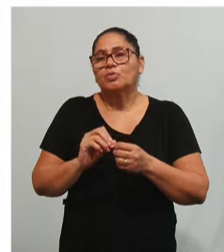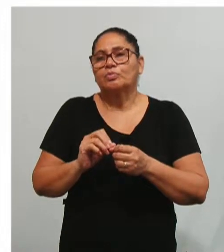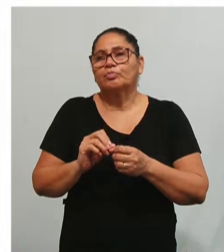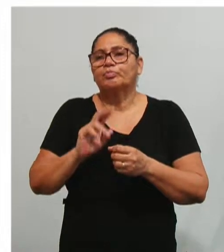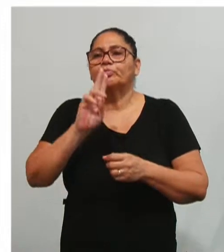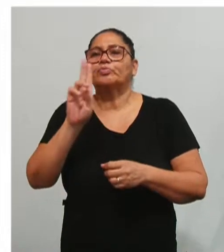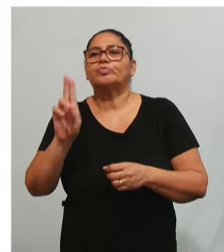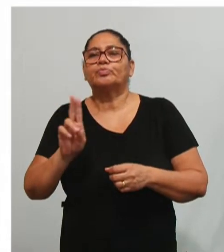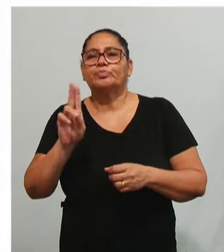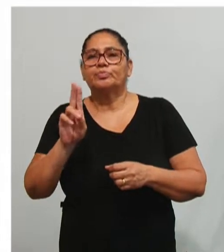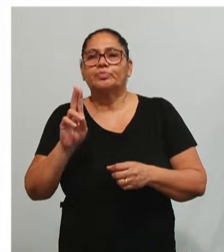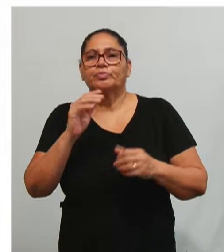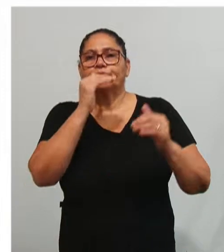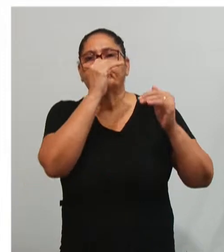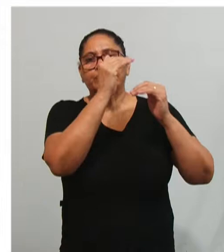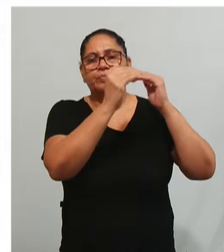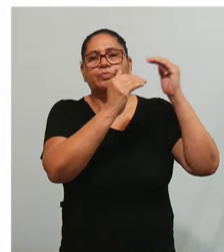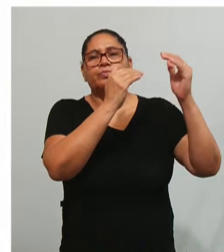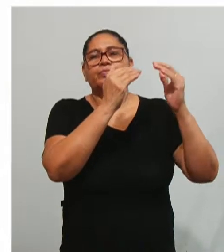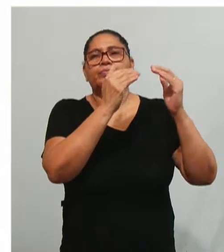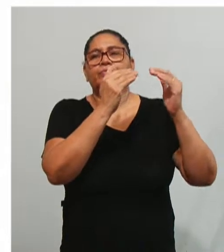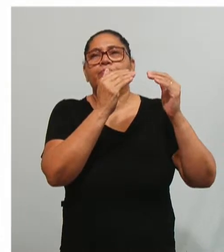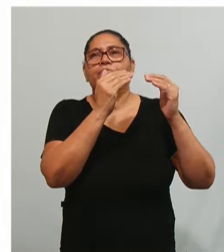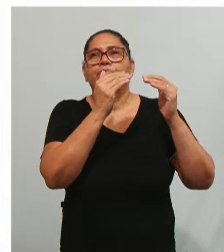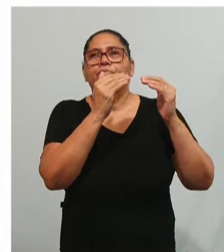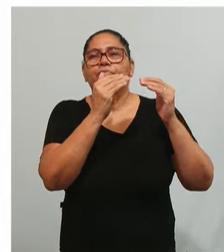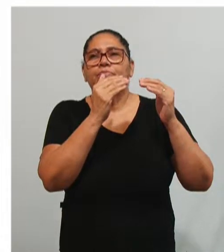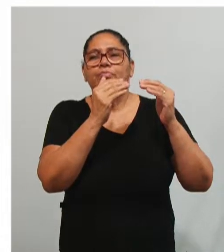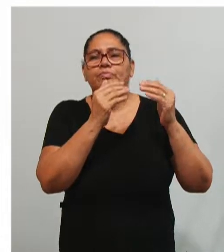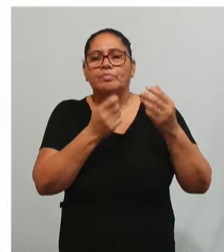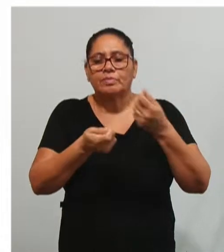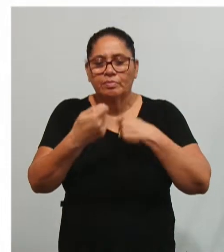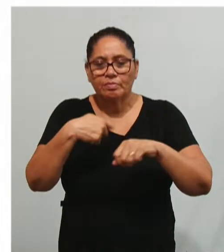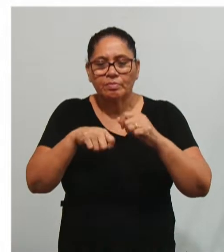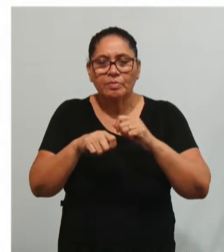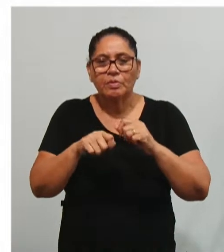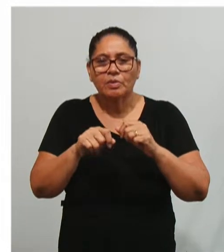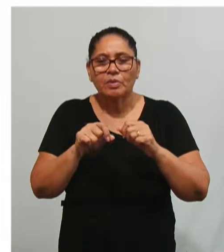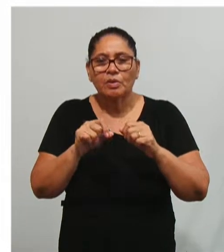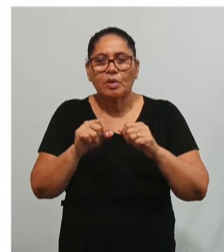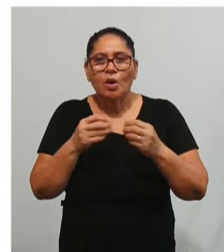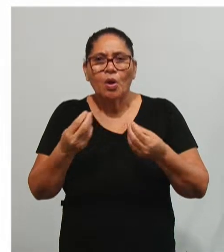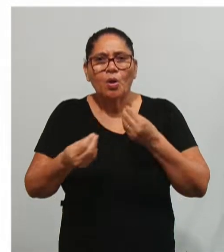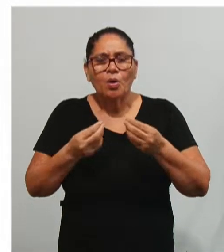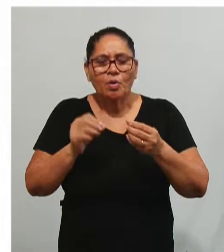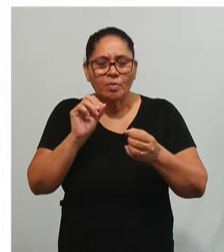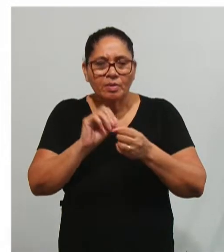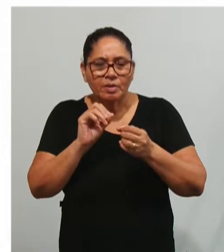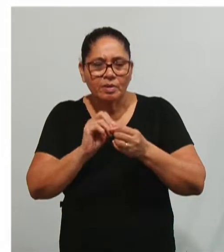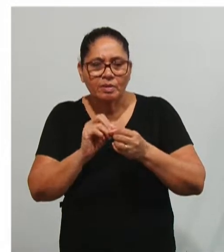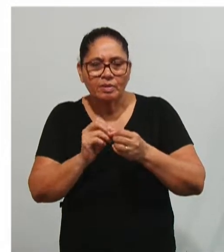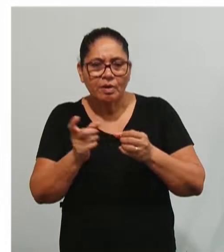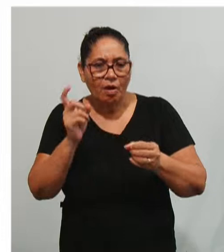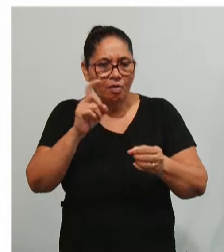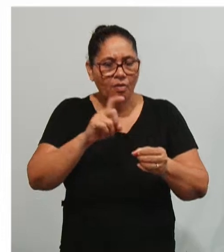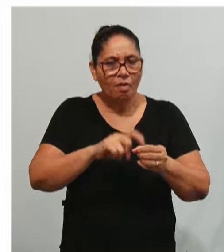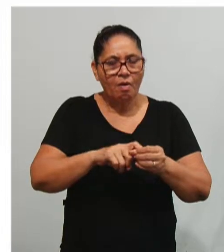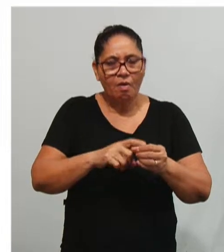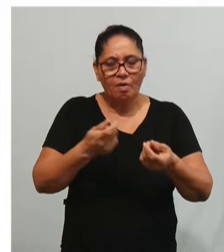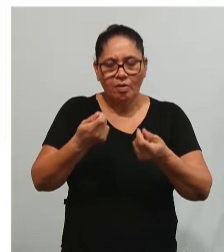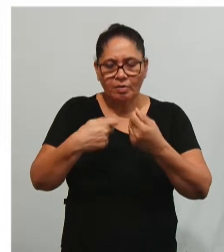E os processos administrativos, eles são com um enfoque voltados para o ato de